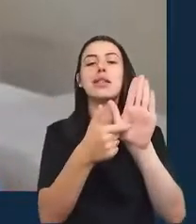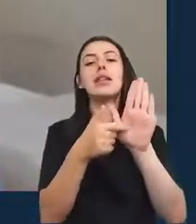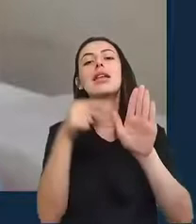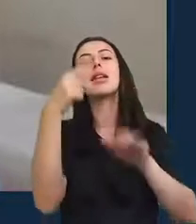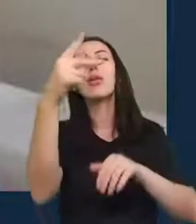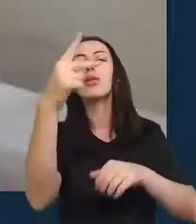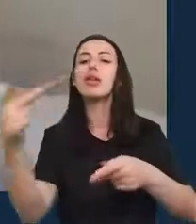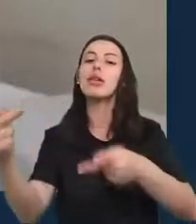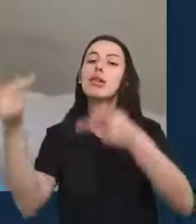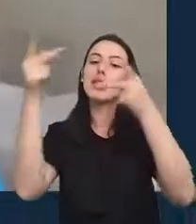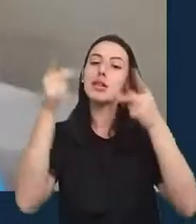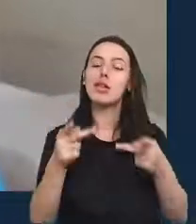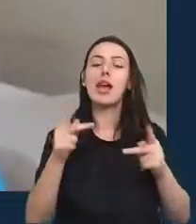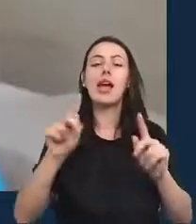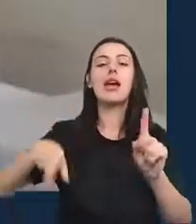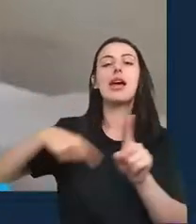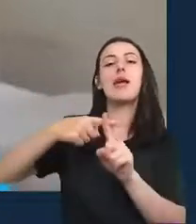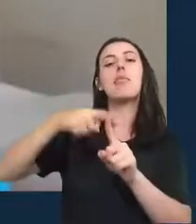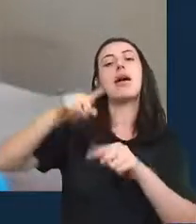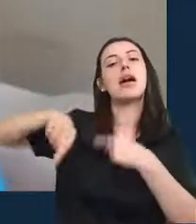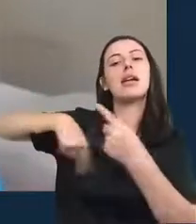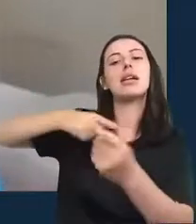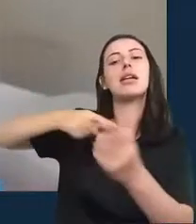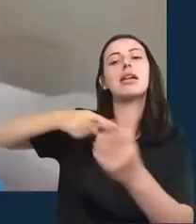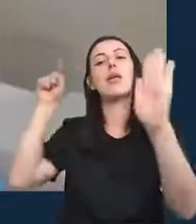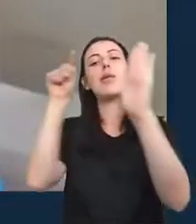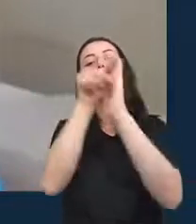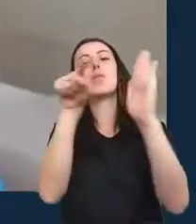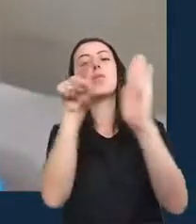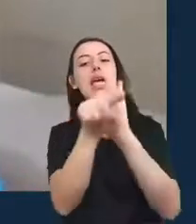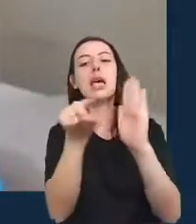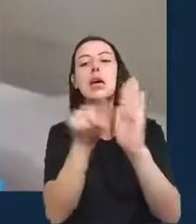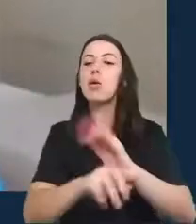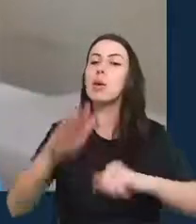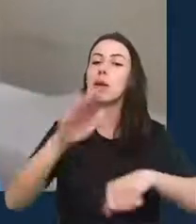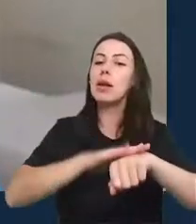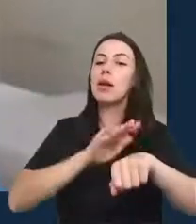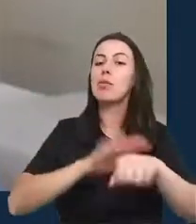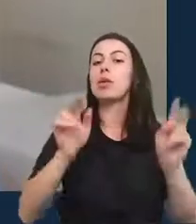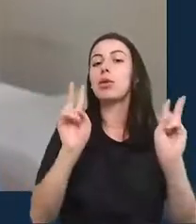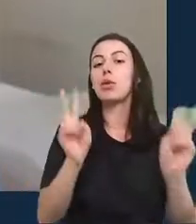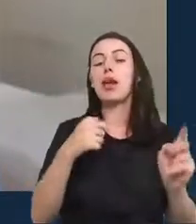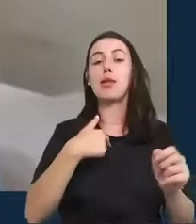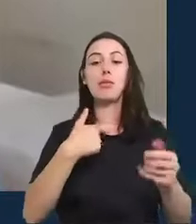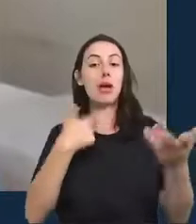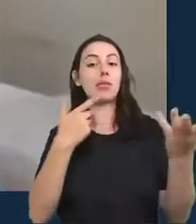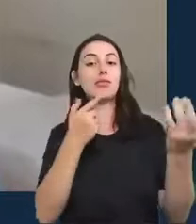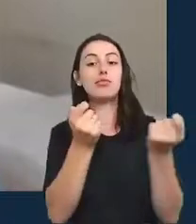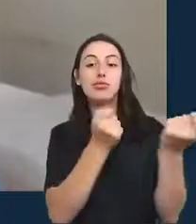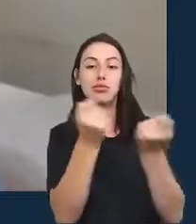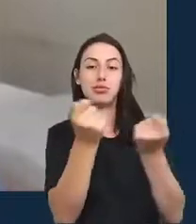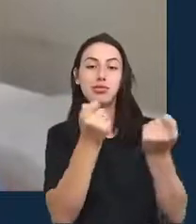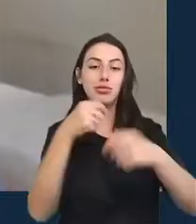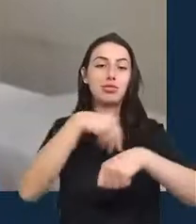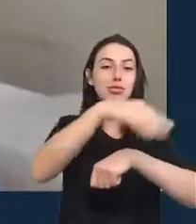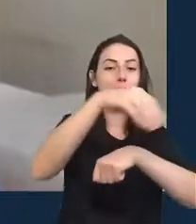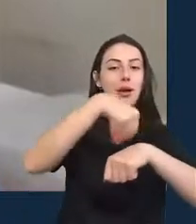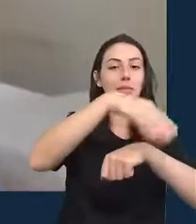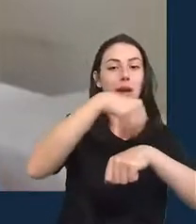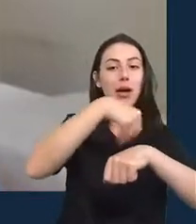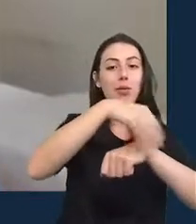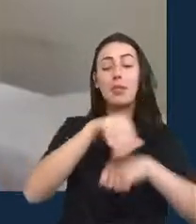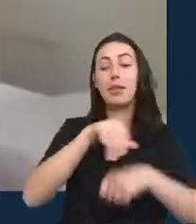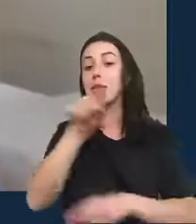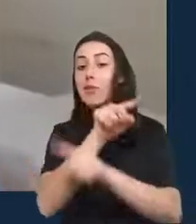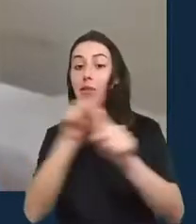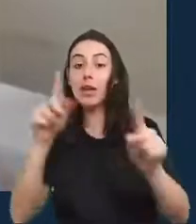seguida por um momento de perguntas e respostas ao vivo, mediadas por mim. As suas perguntas podem ser enviadas por meio dos comentários